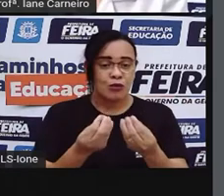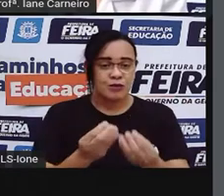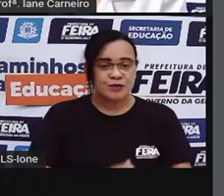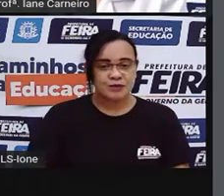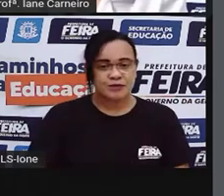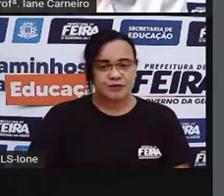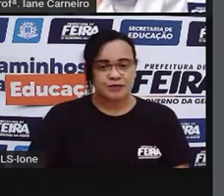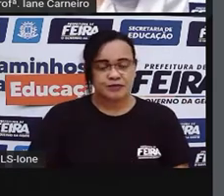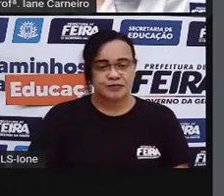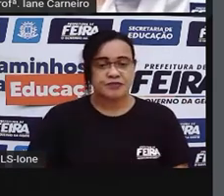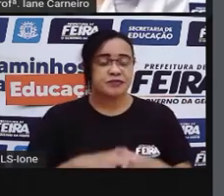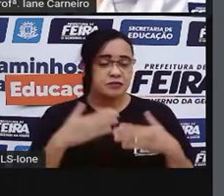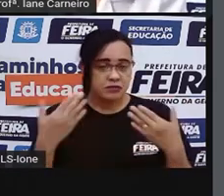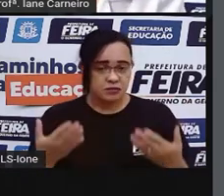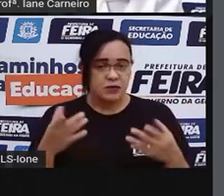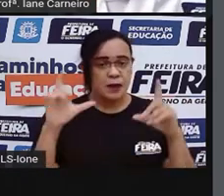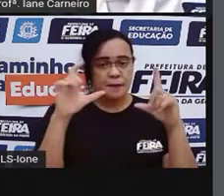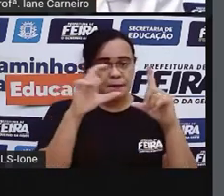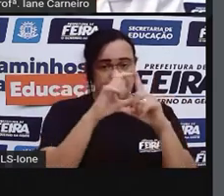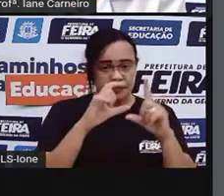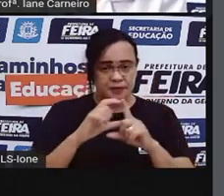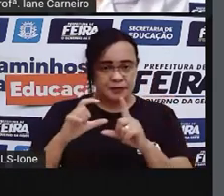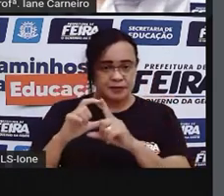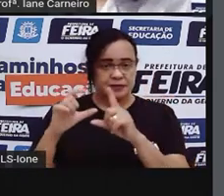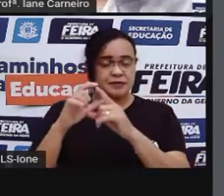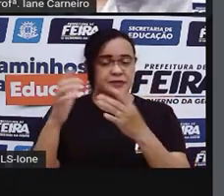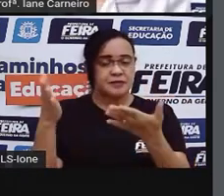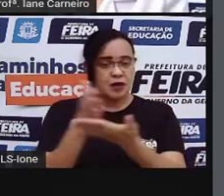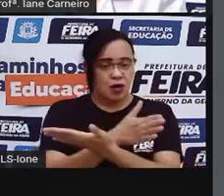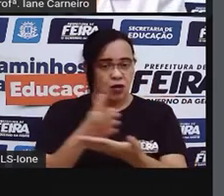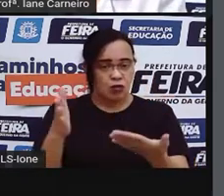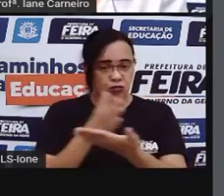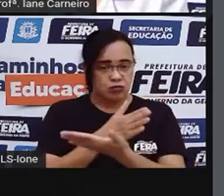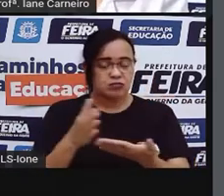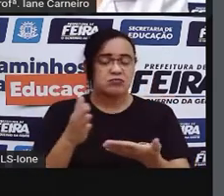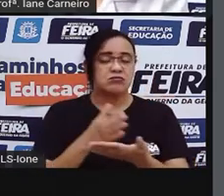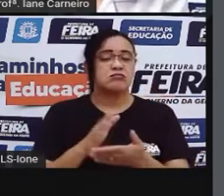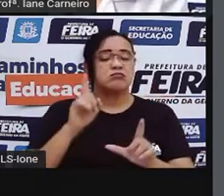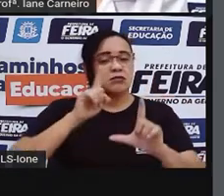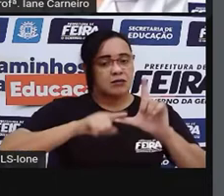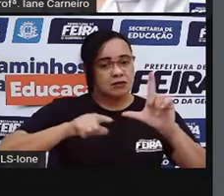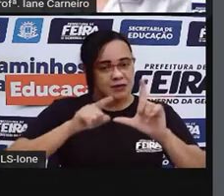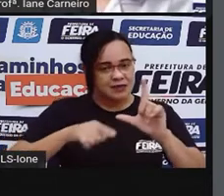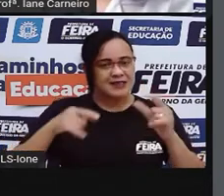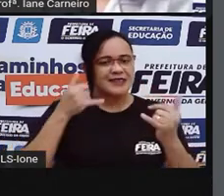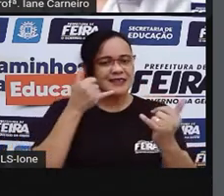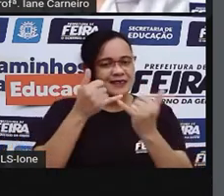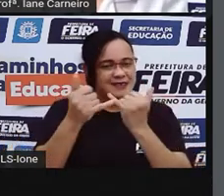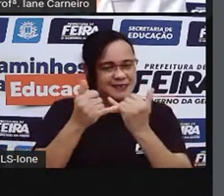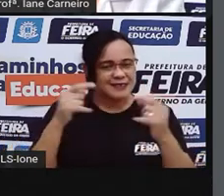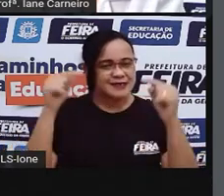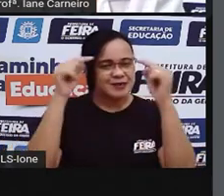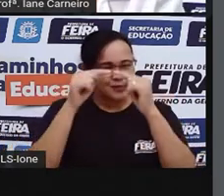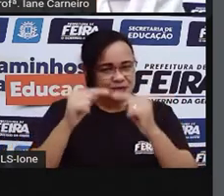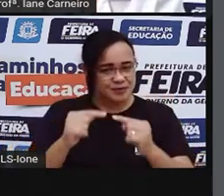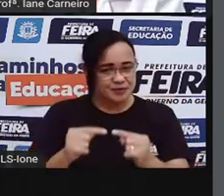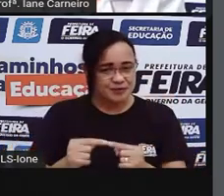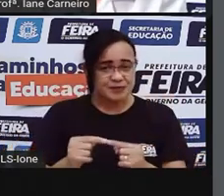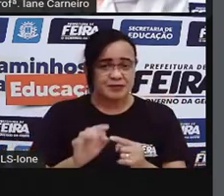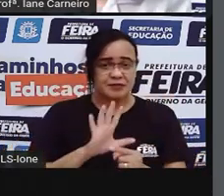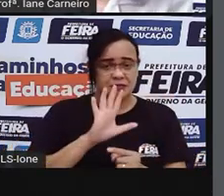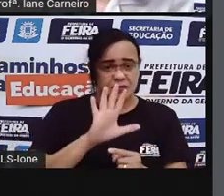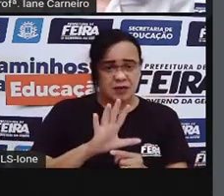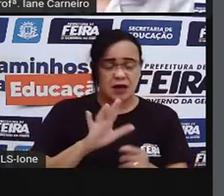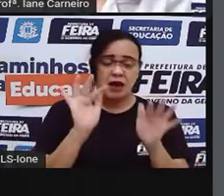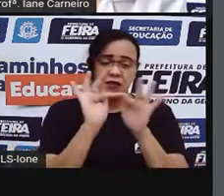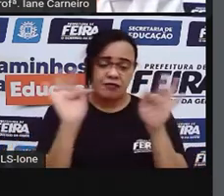Existem certas palavras com letrinhas bem iguais, mas na frase elas parecem